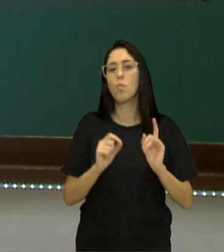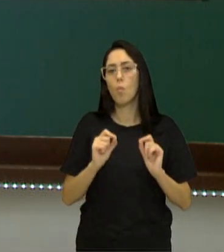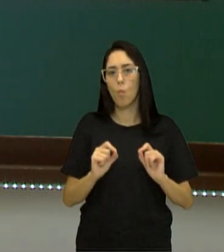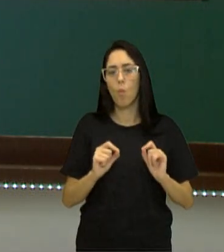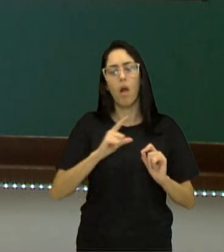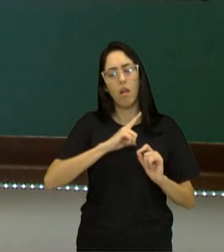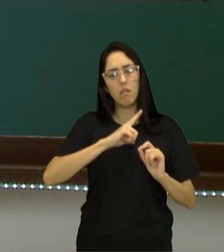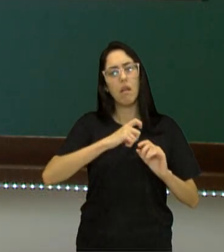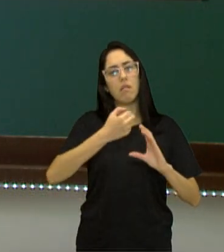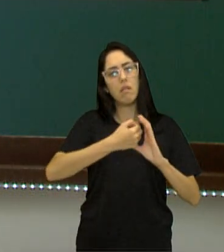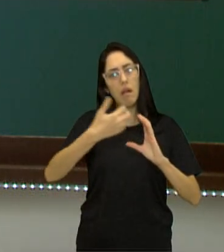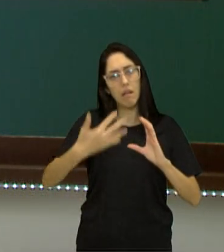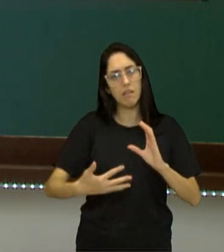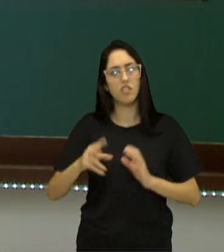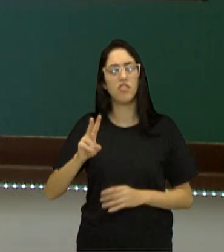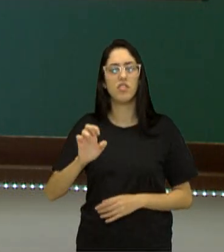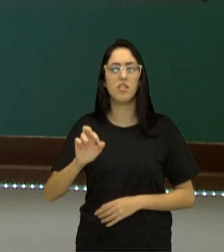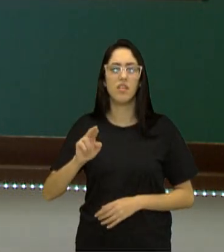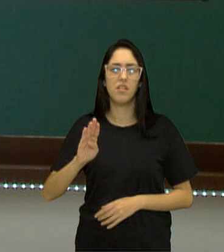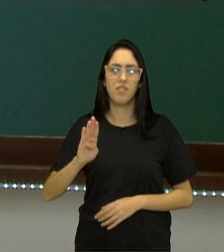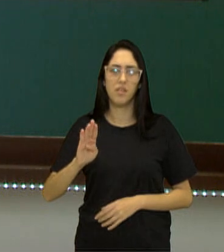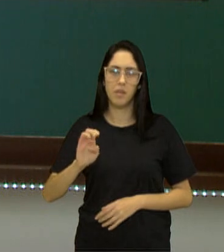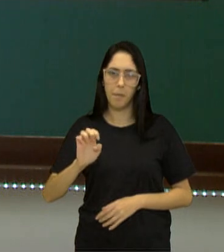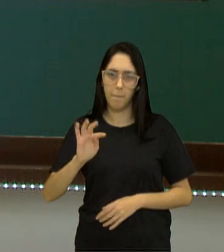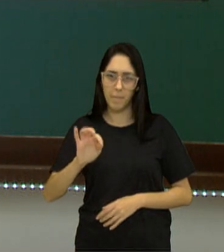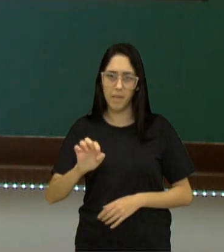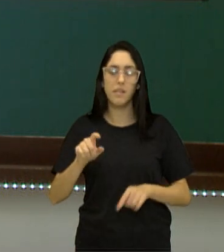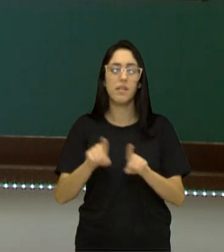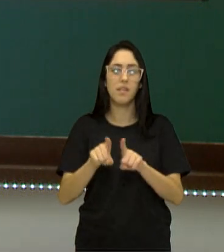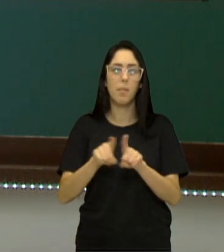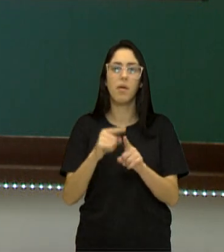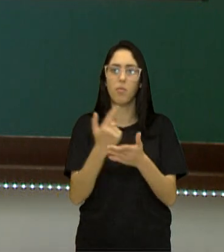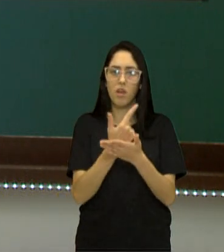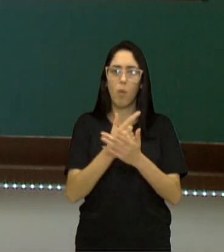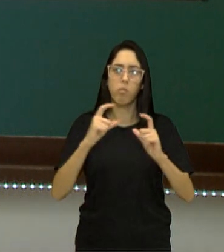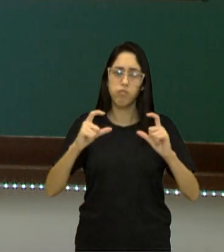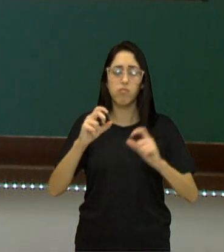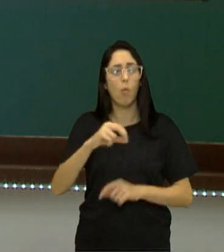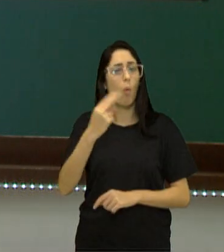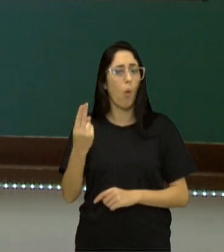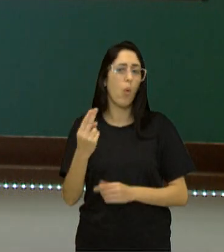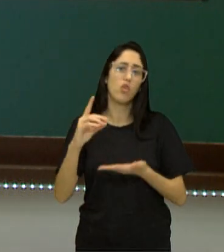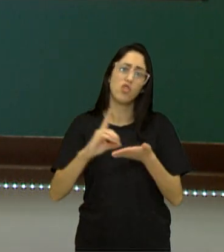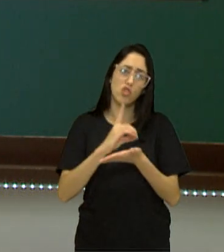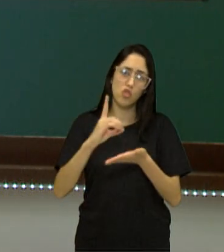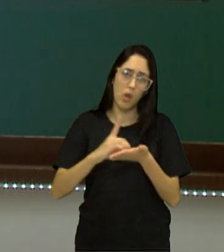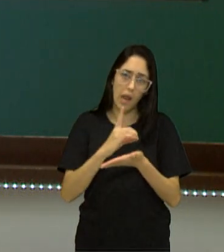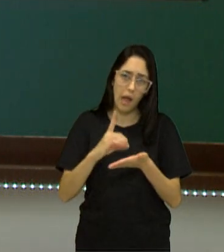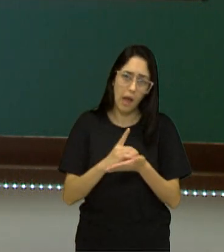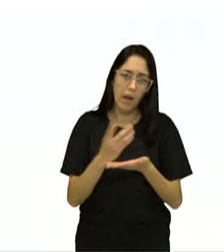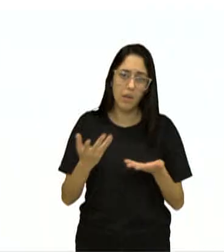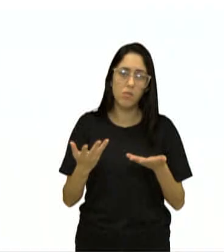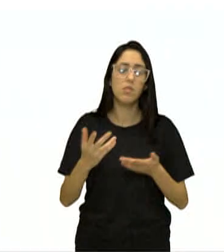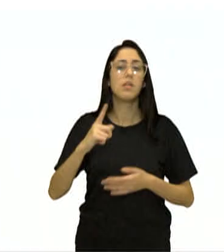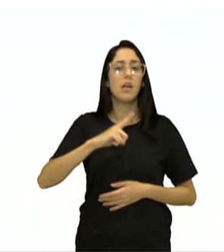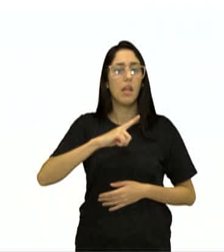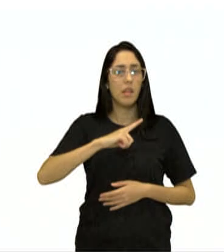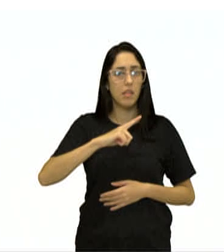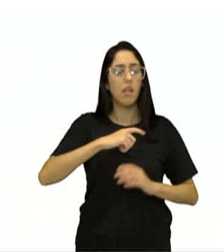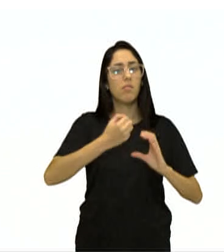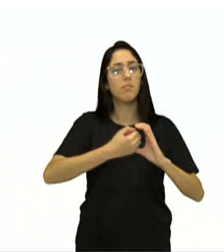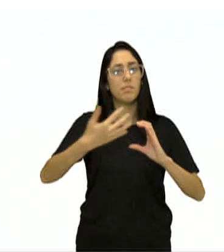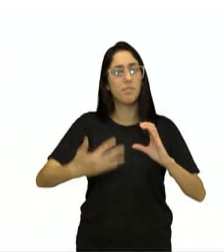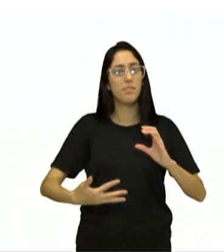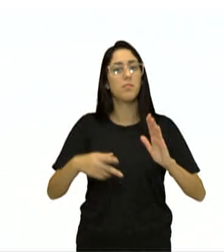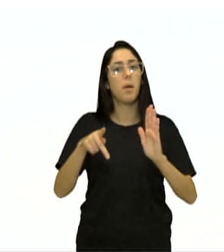as características de verbete, e de enciclopédia ou dicionário, também há elementos característicos de